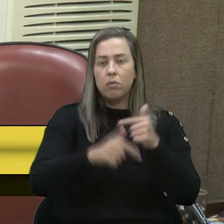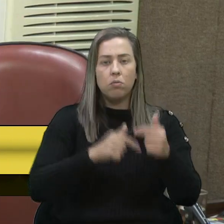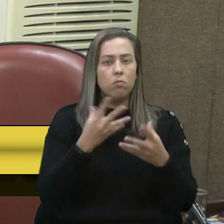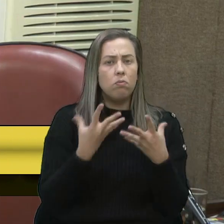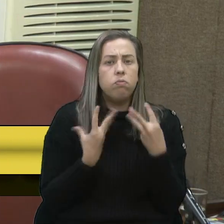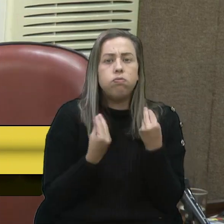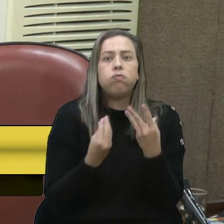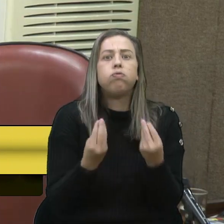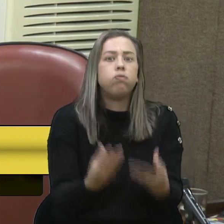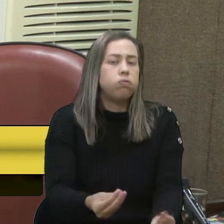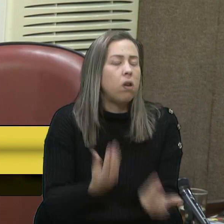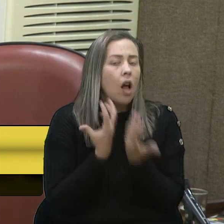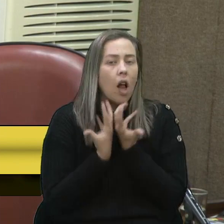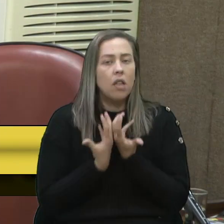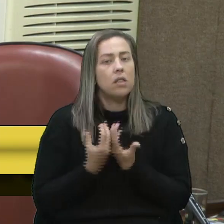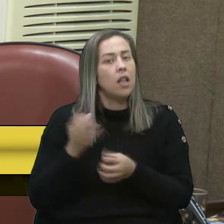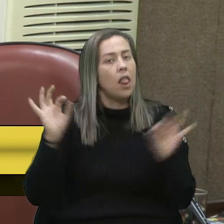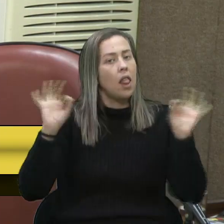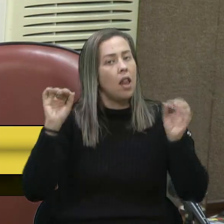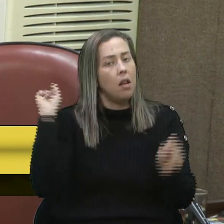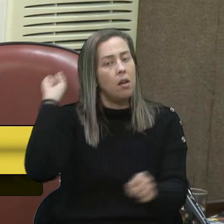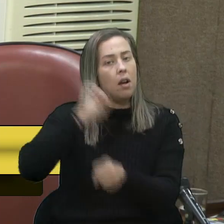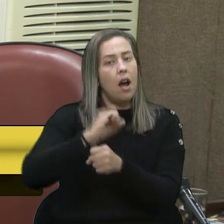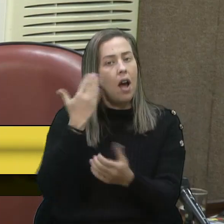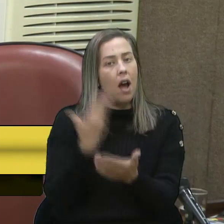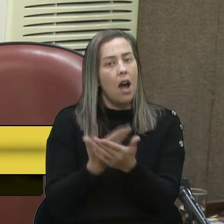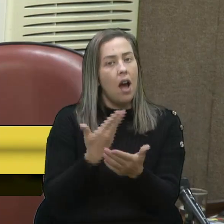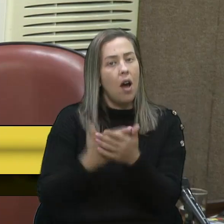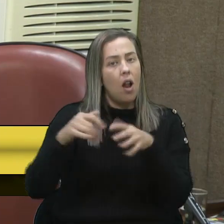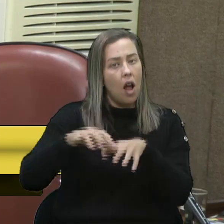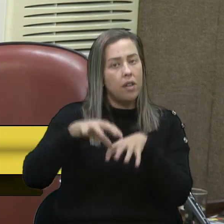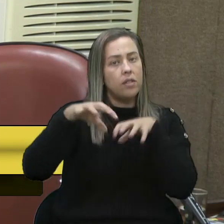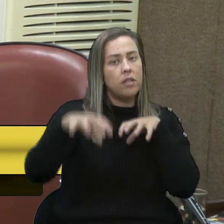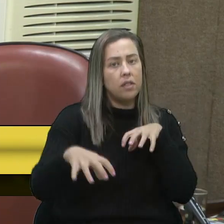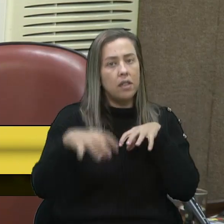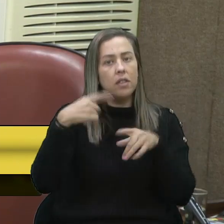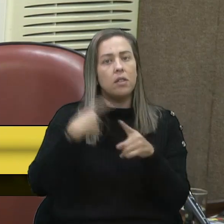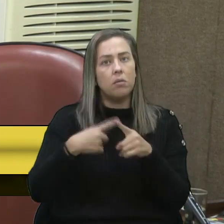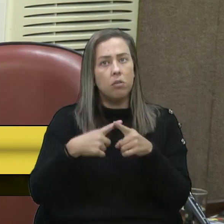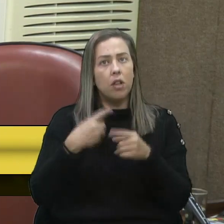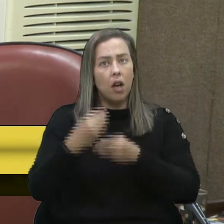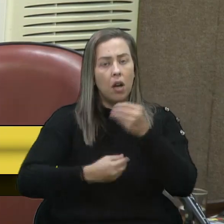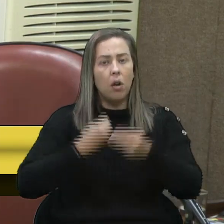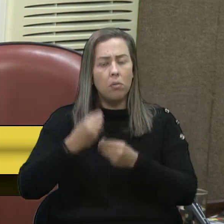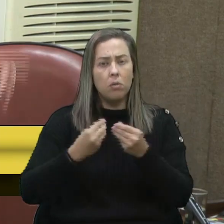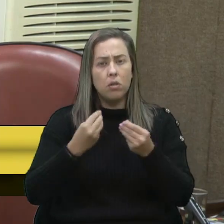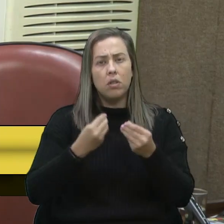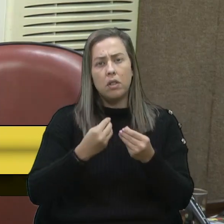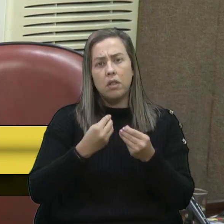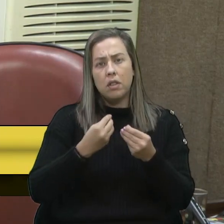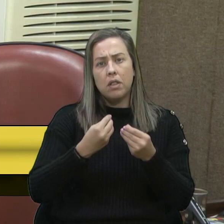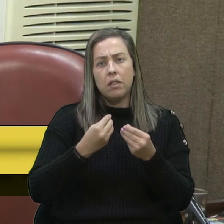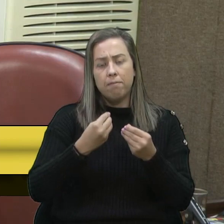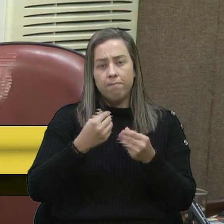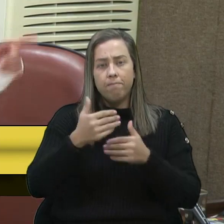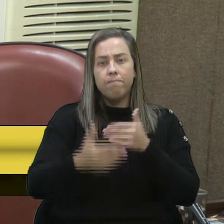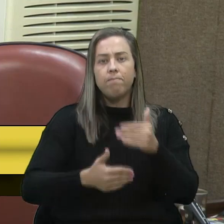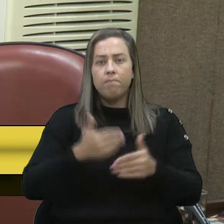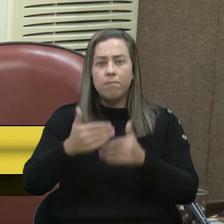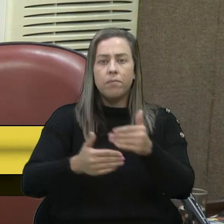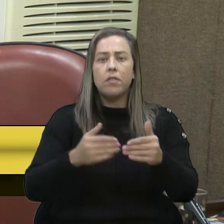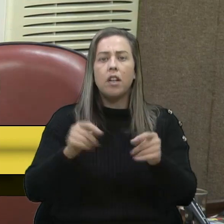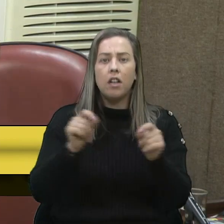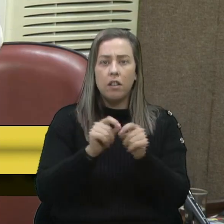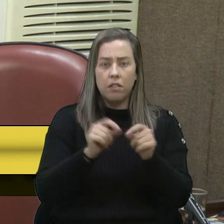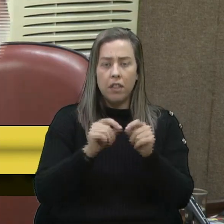incansável, mesmo com as aulas remotas, e que agora, de forma intercalada, tem que fazer as